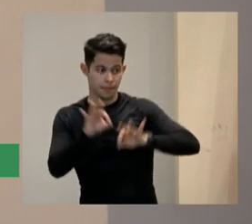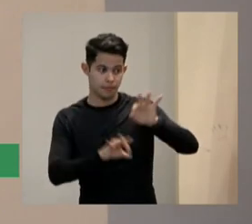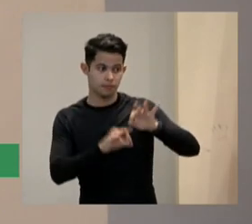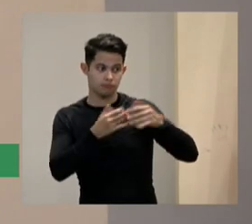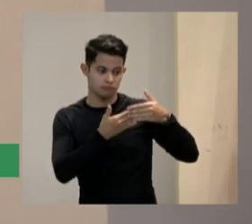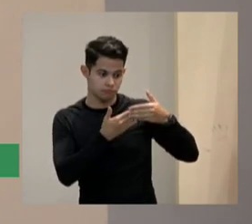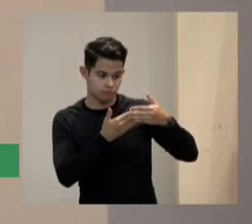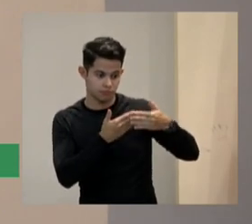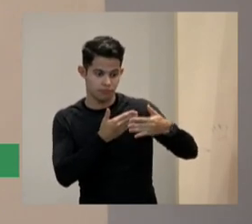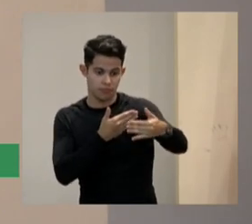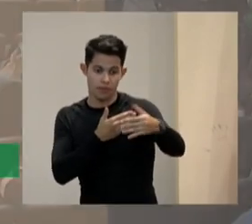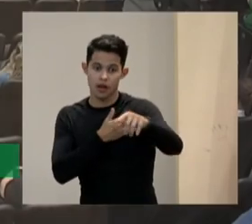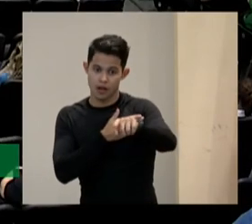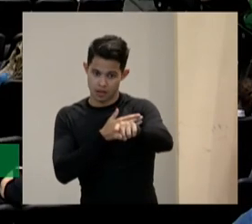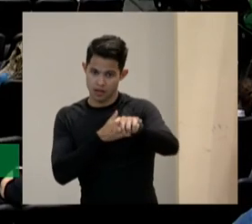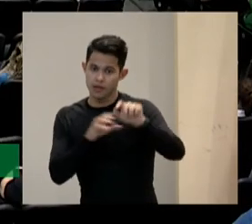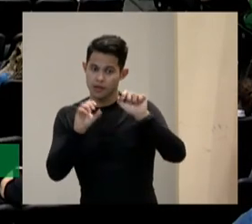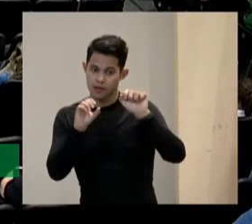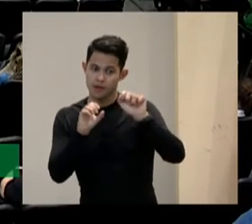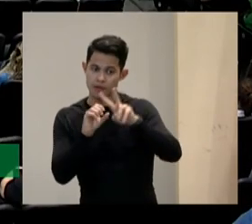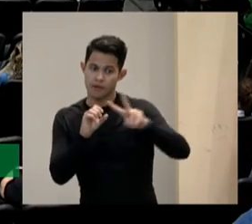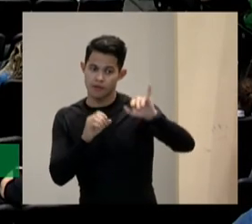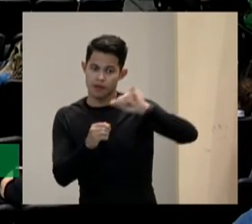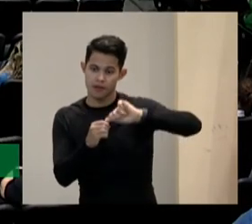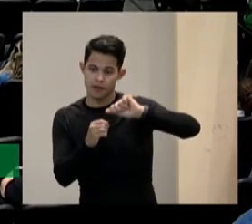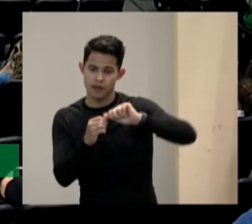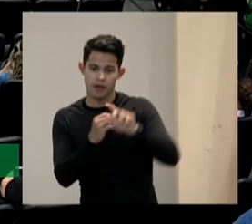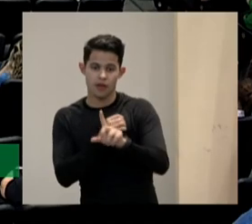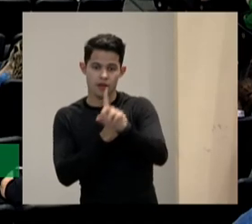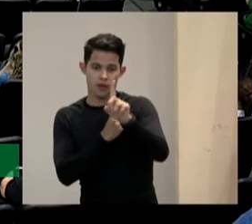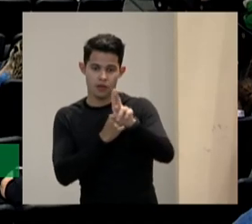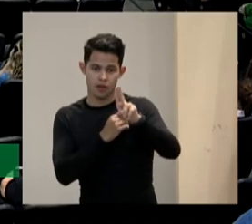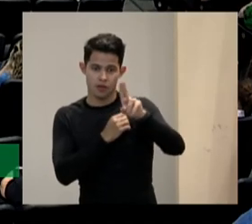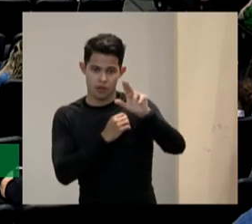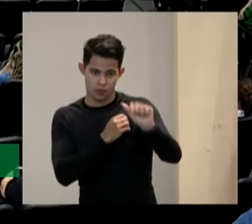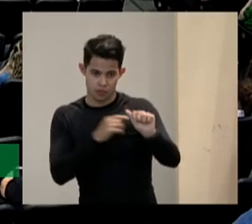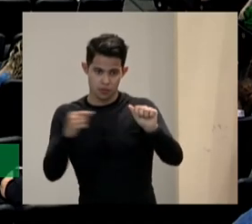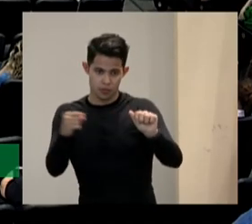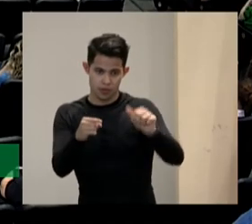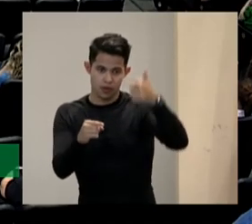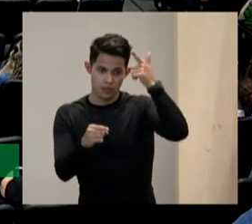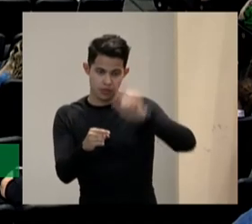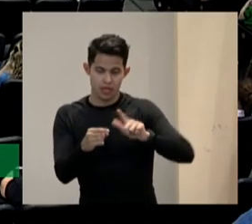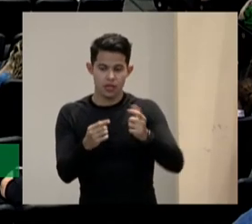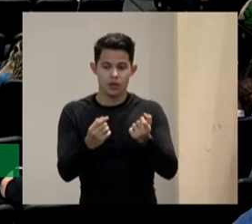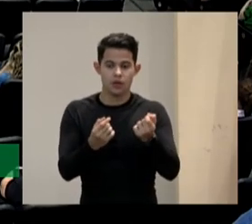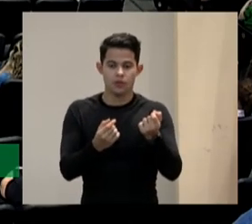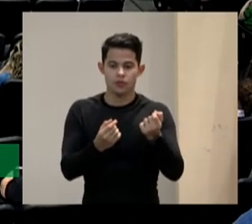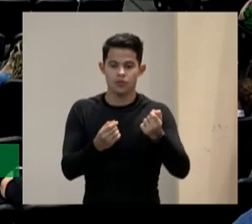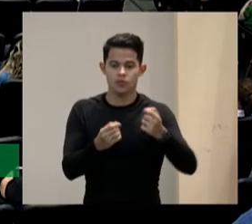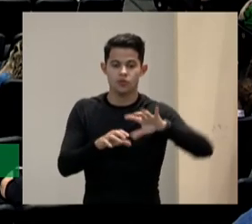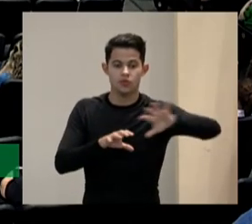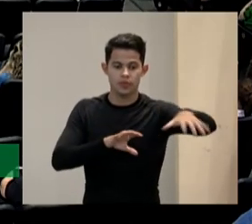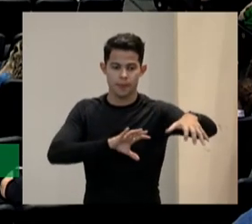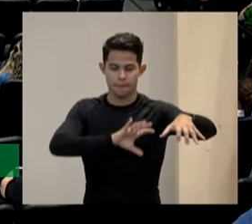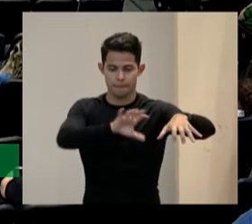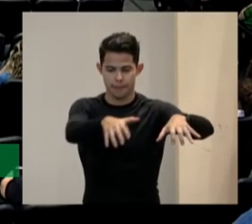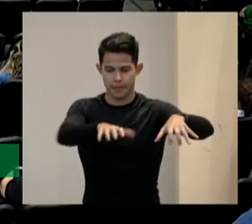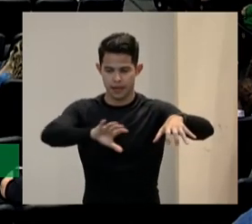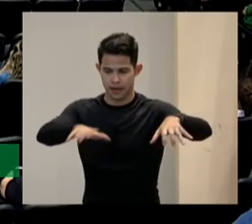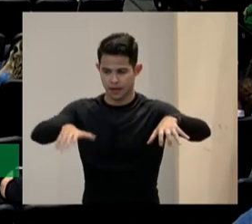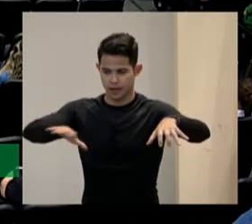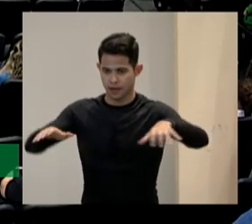esse dia vocês vão fazer duas até esse dia vocês estão fazendo coisas avulsas não é um planejamento duas